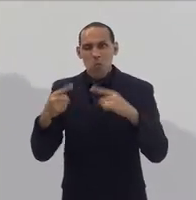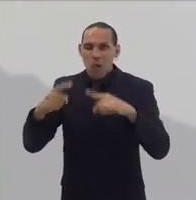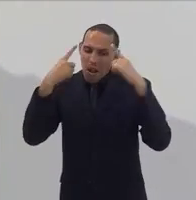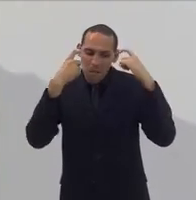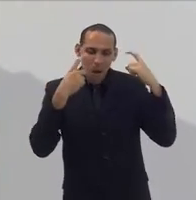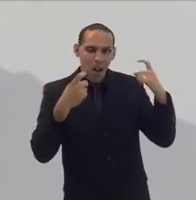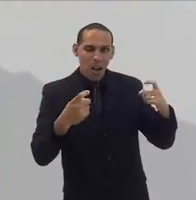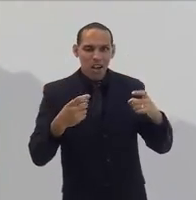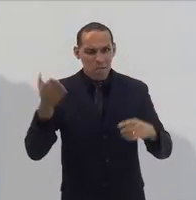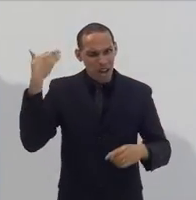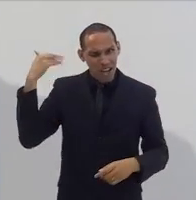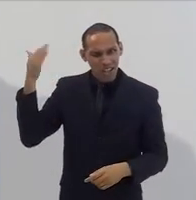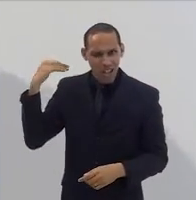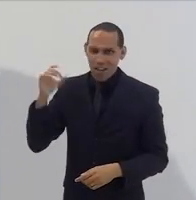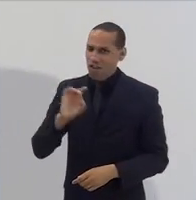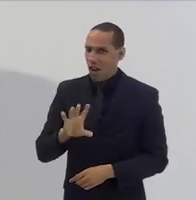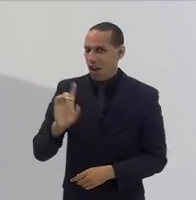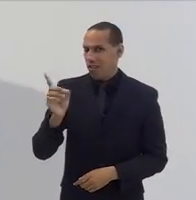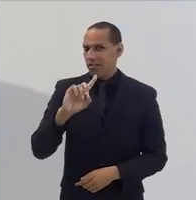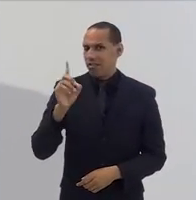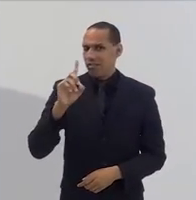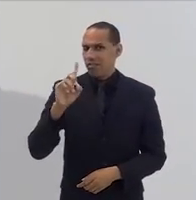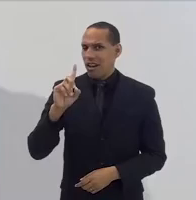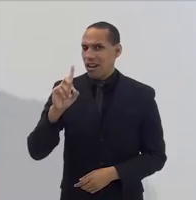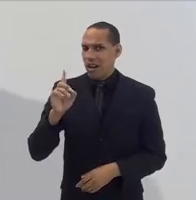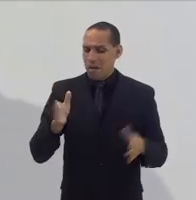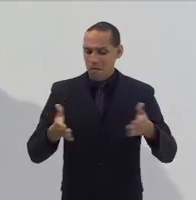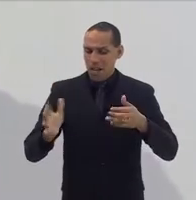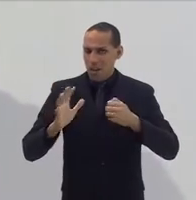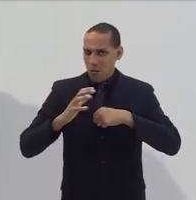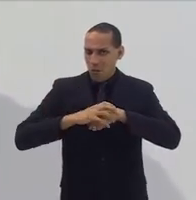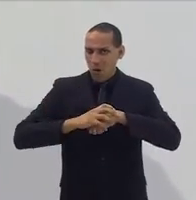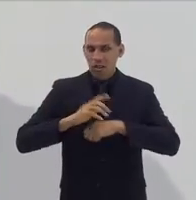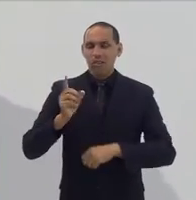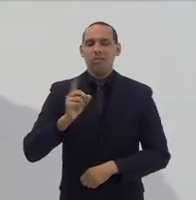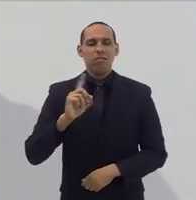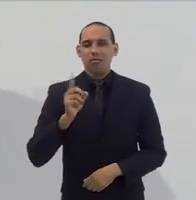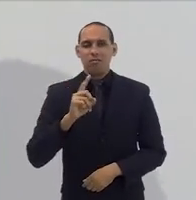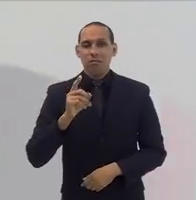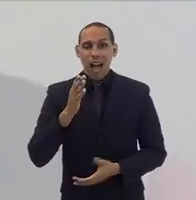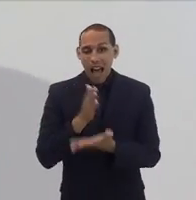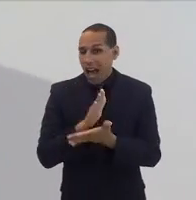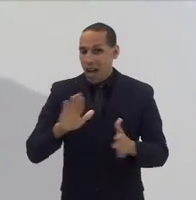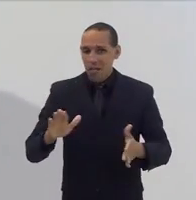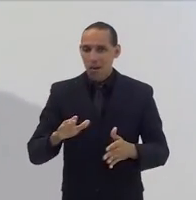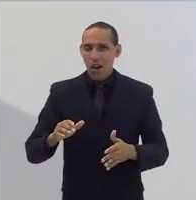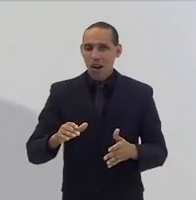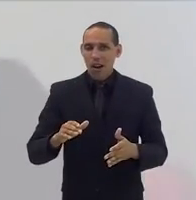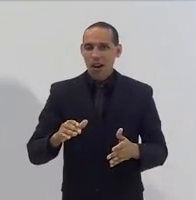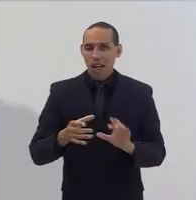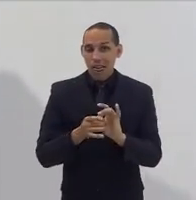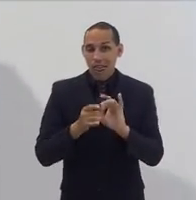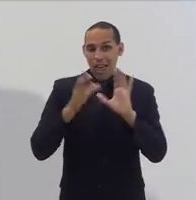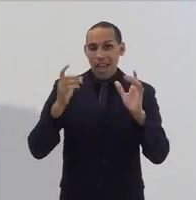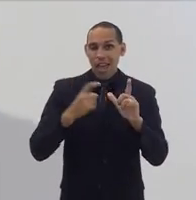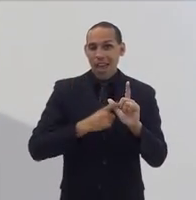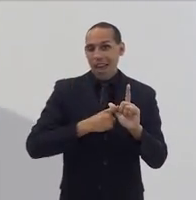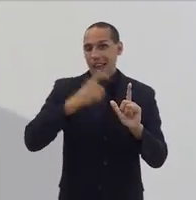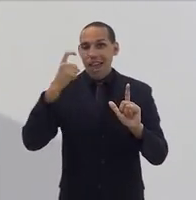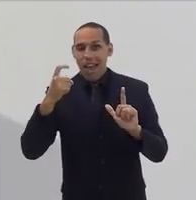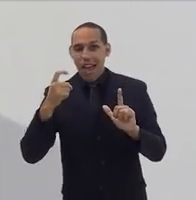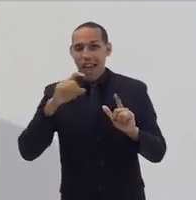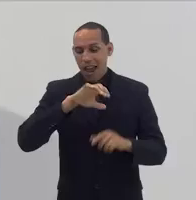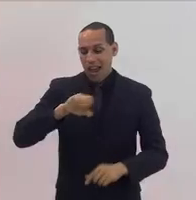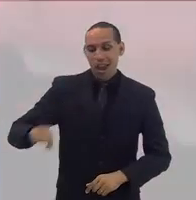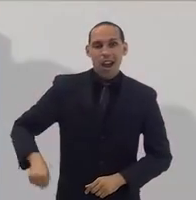está só no passado, Natália. Isso não está só no período colonial. Não acabou com a independência e depois com a